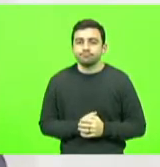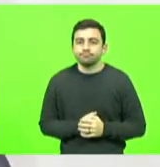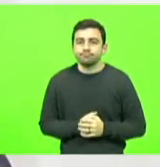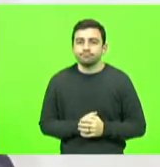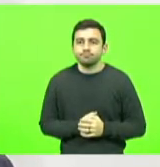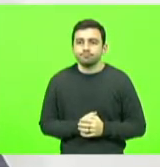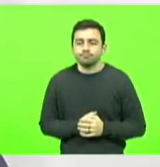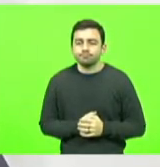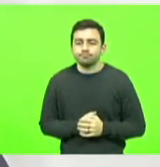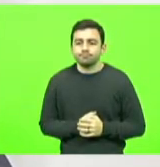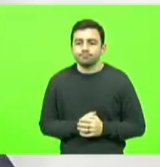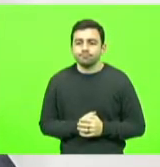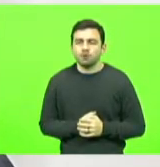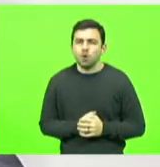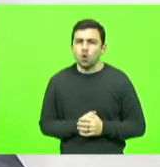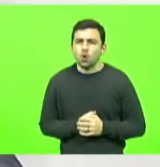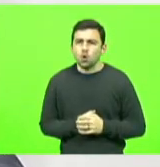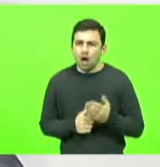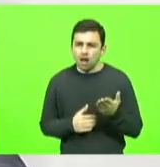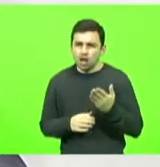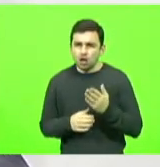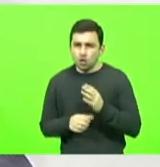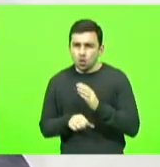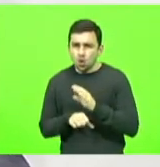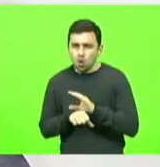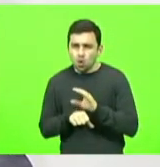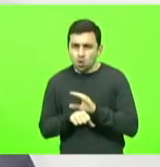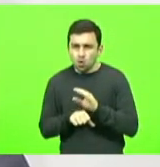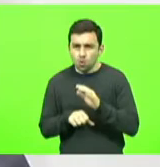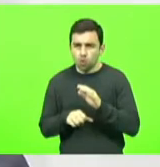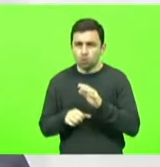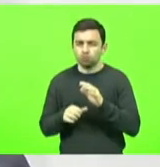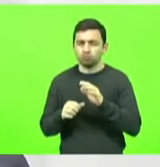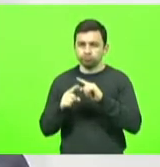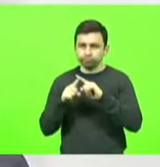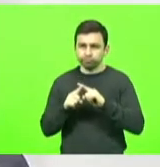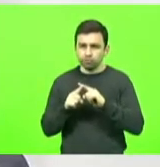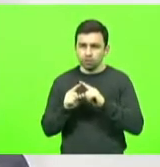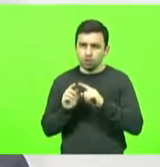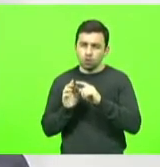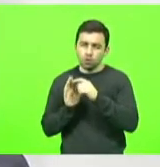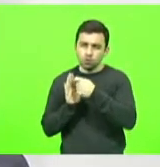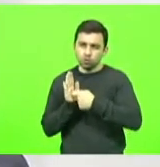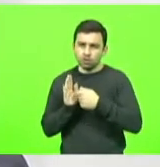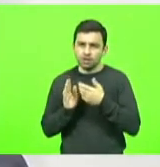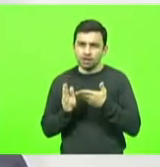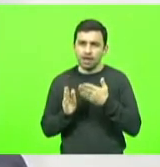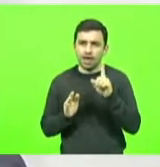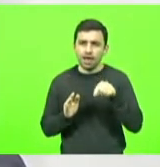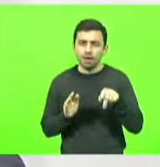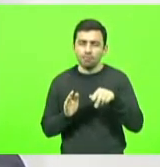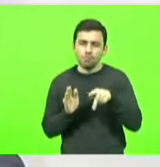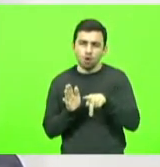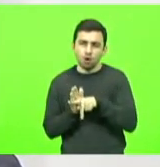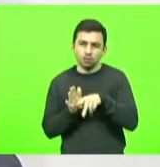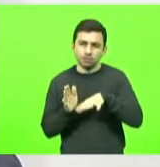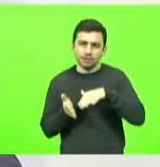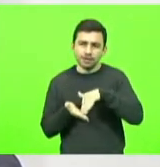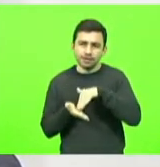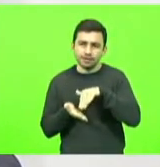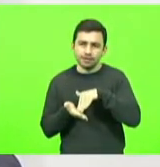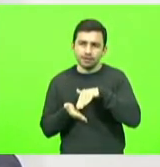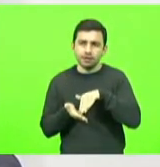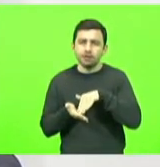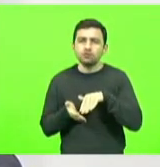O concurso é uma iniciativa da Secretaria de Integridade e Governança em